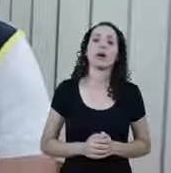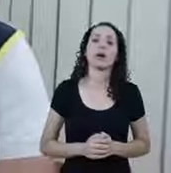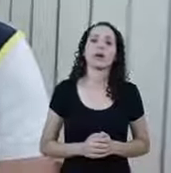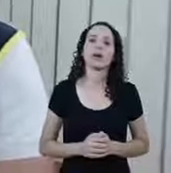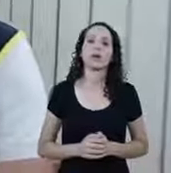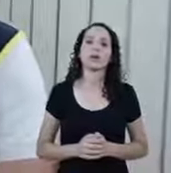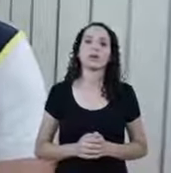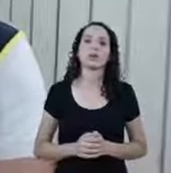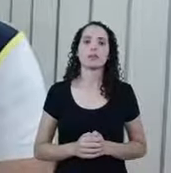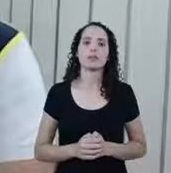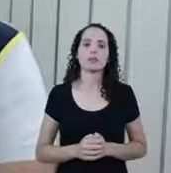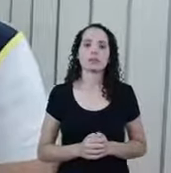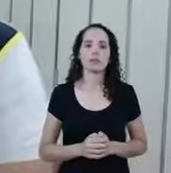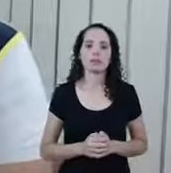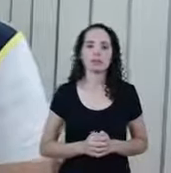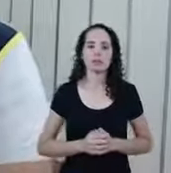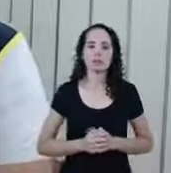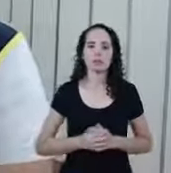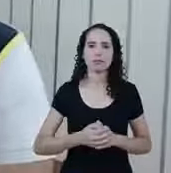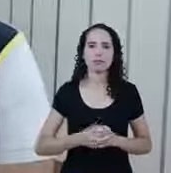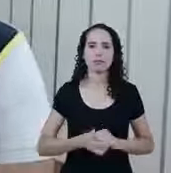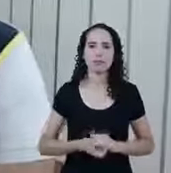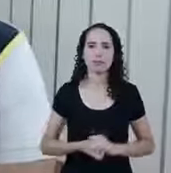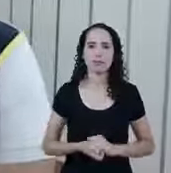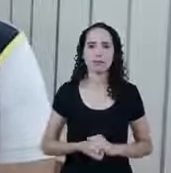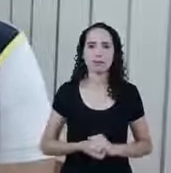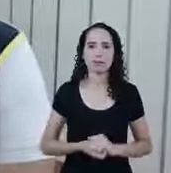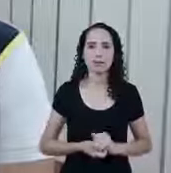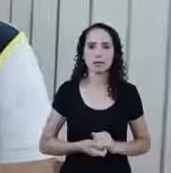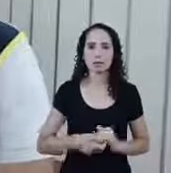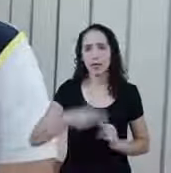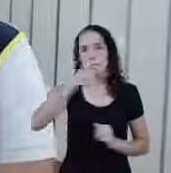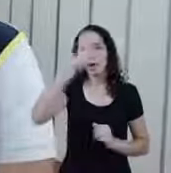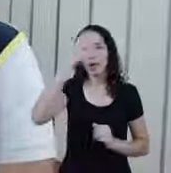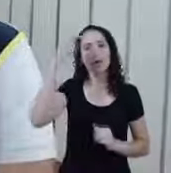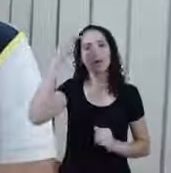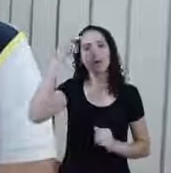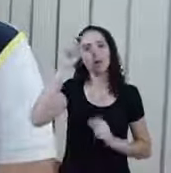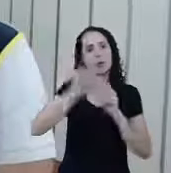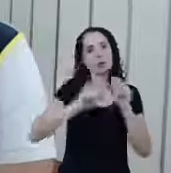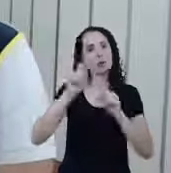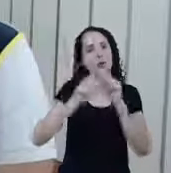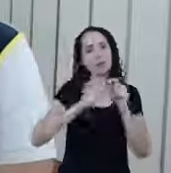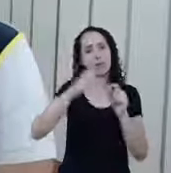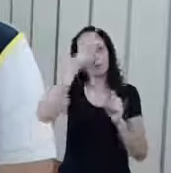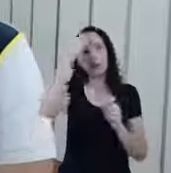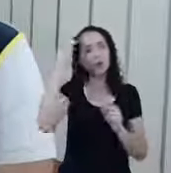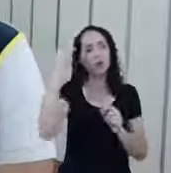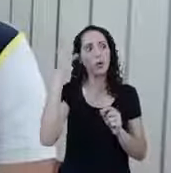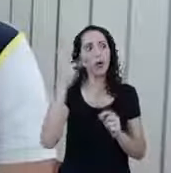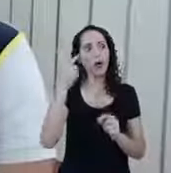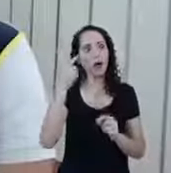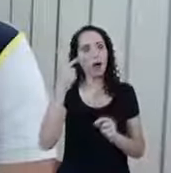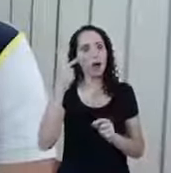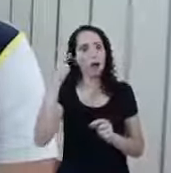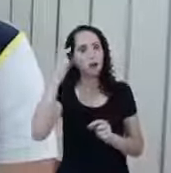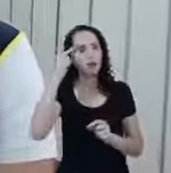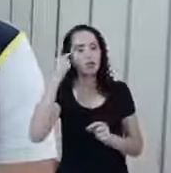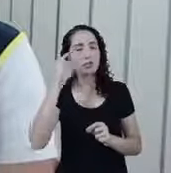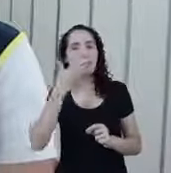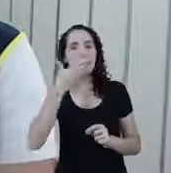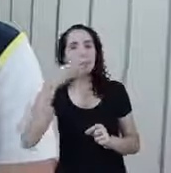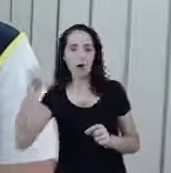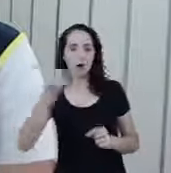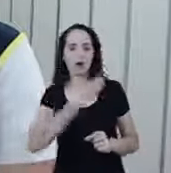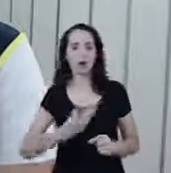já vai ser automático Já vai ser automático Então, aquilo que for mais vantajoso para a pessoa financeiramente O governo vai fazer o